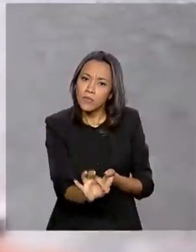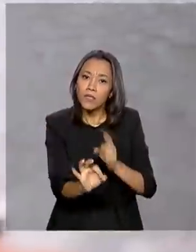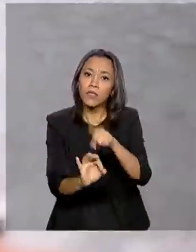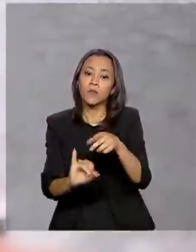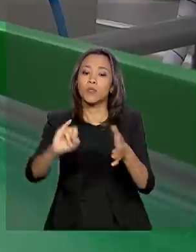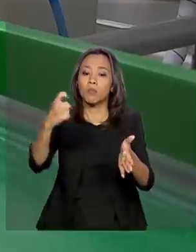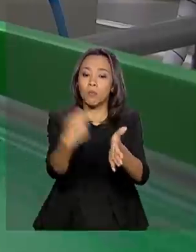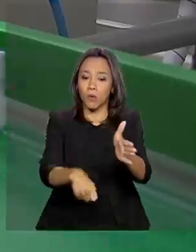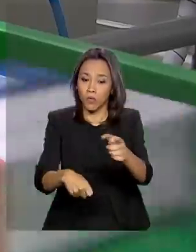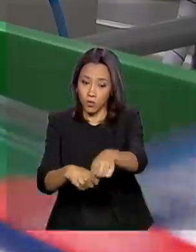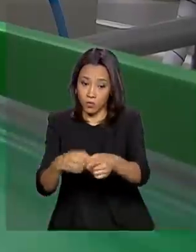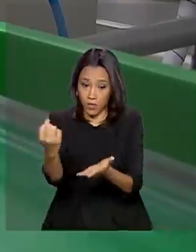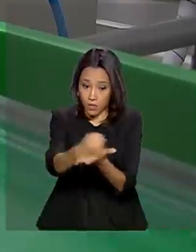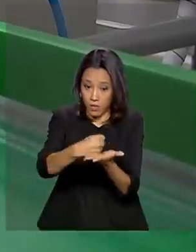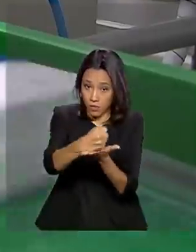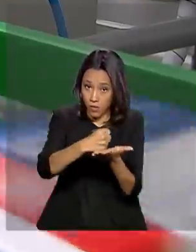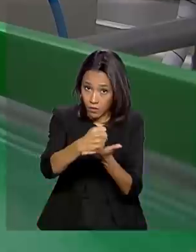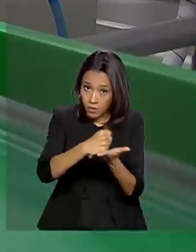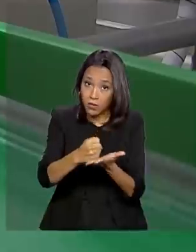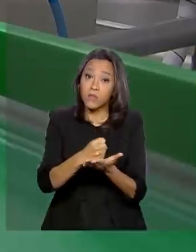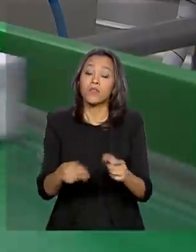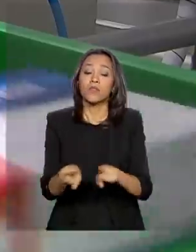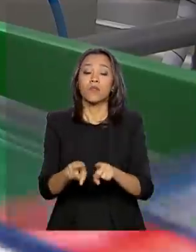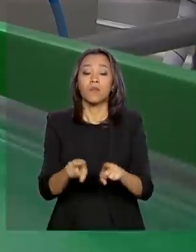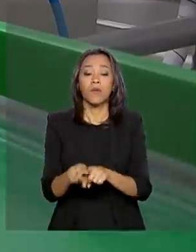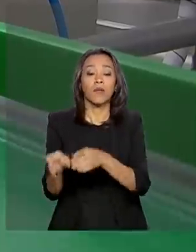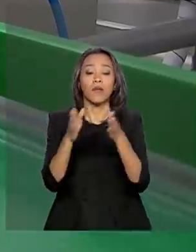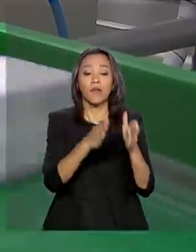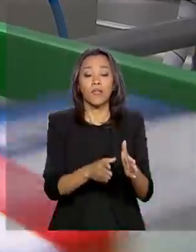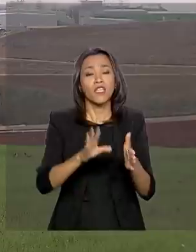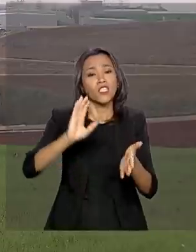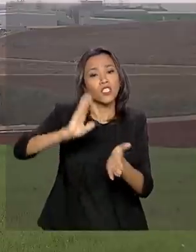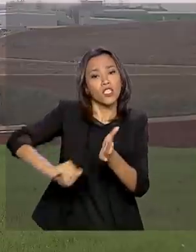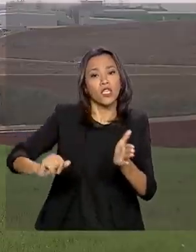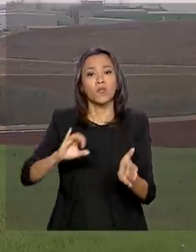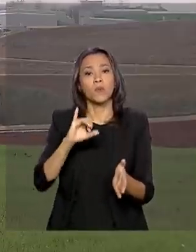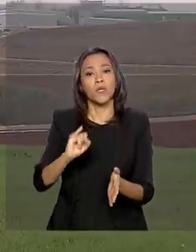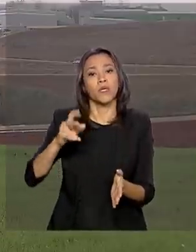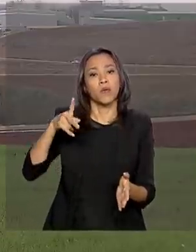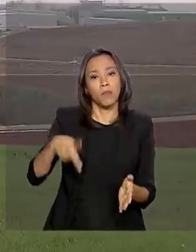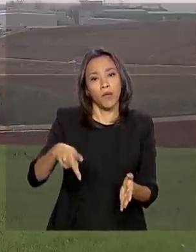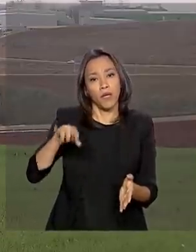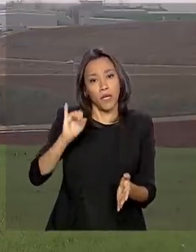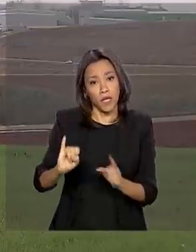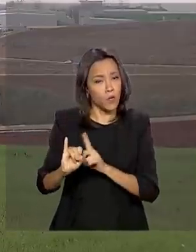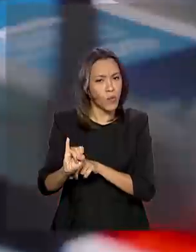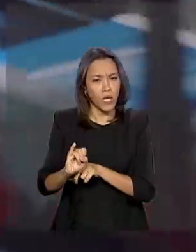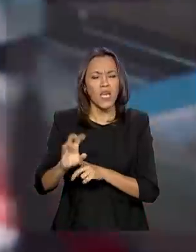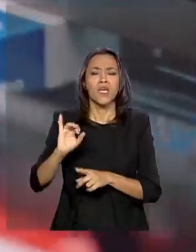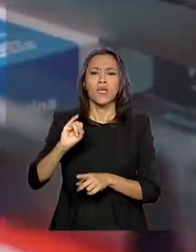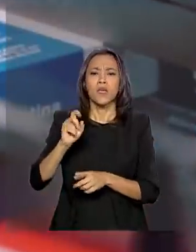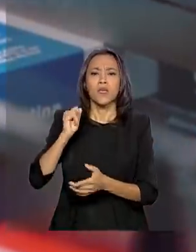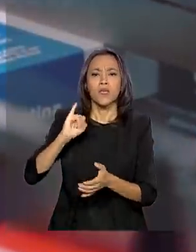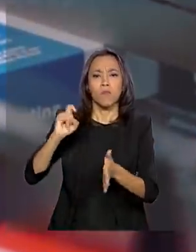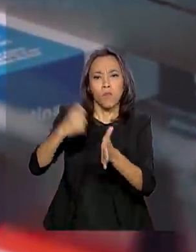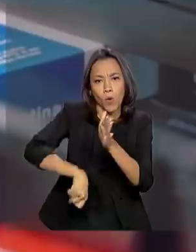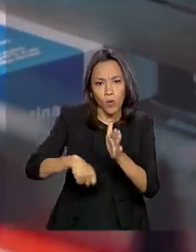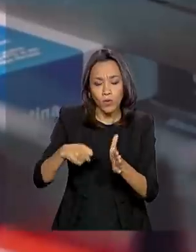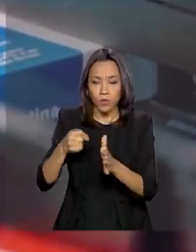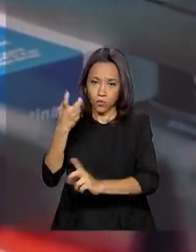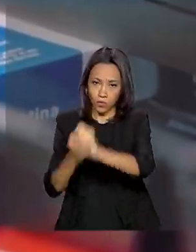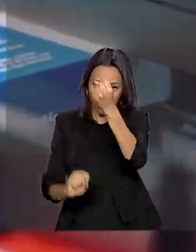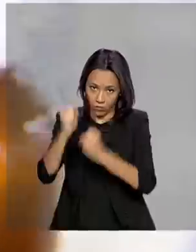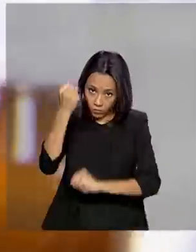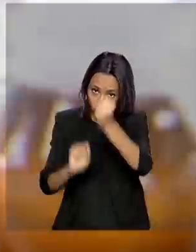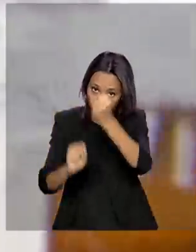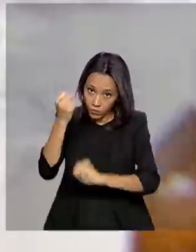hospitalar. E haverá desoneração temporária de IPI, o imposto de produtos industrializados, para bens produzidos